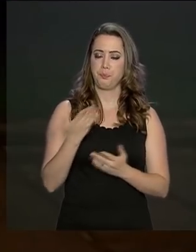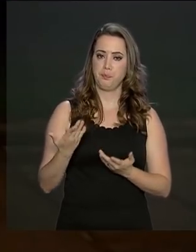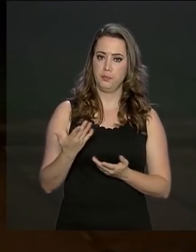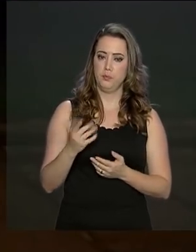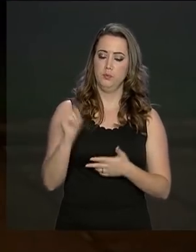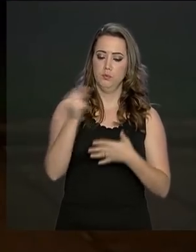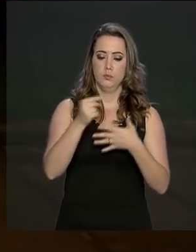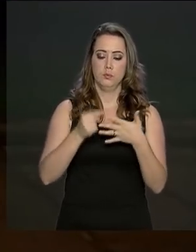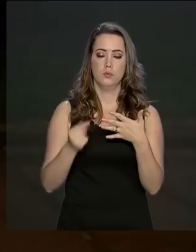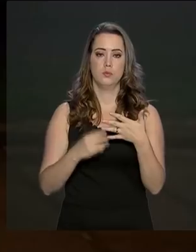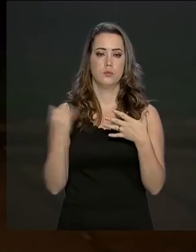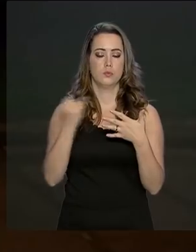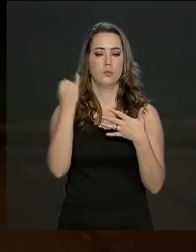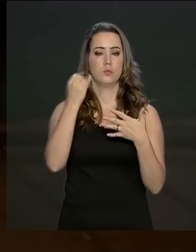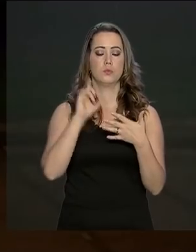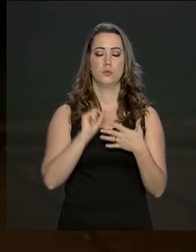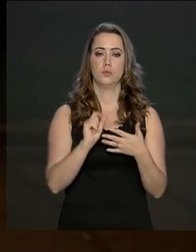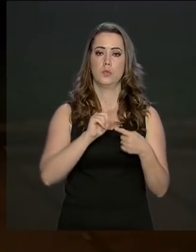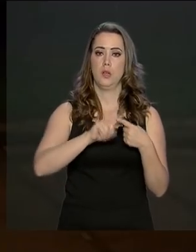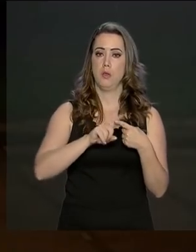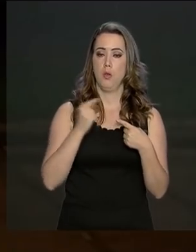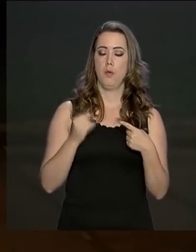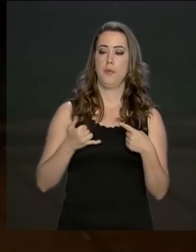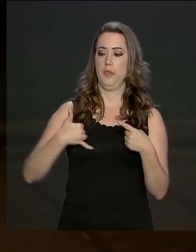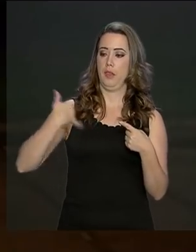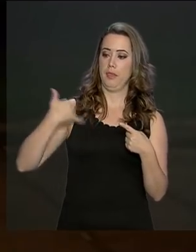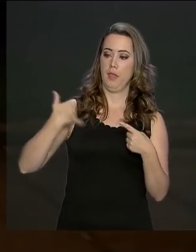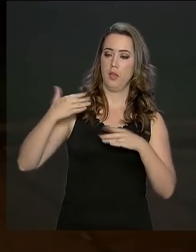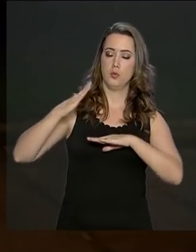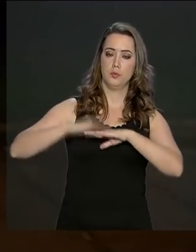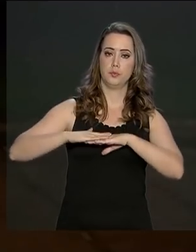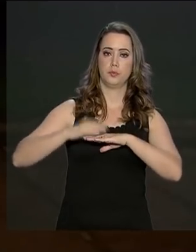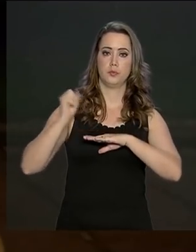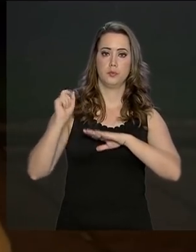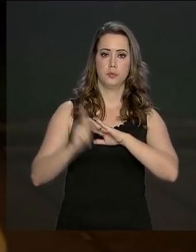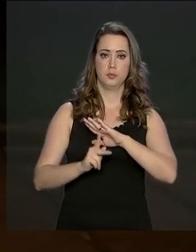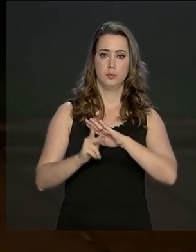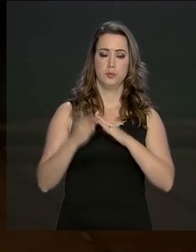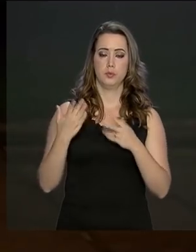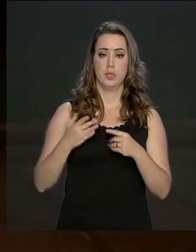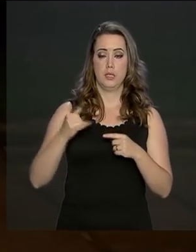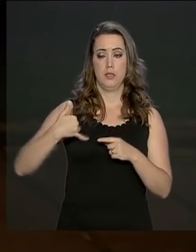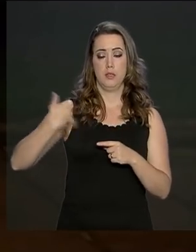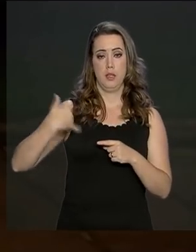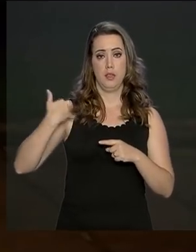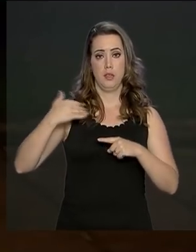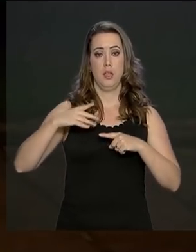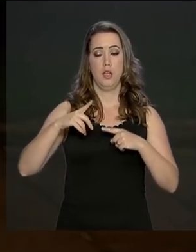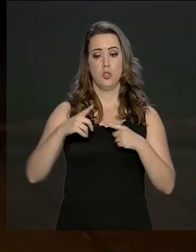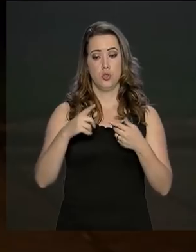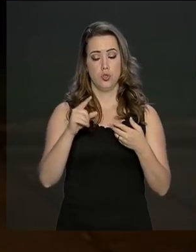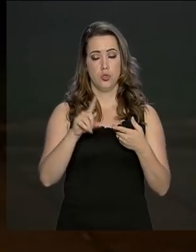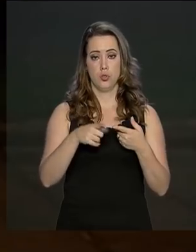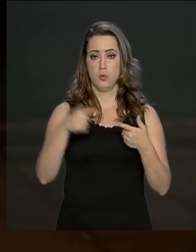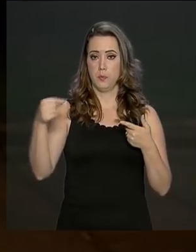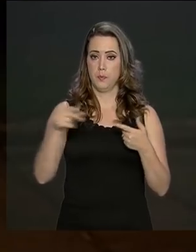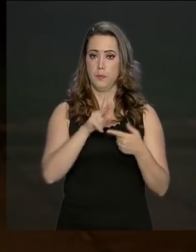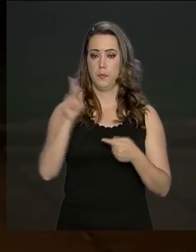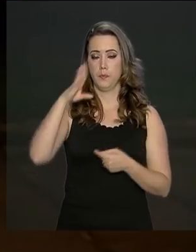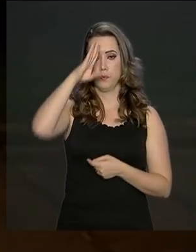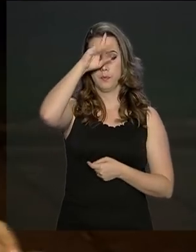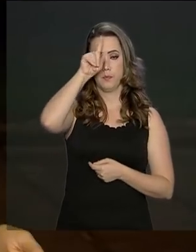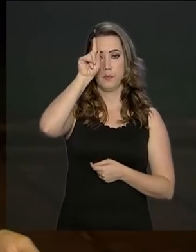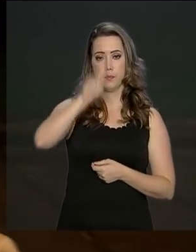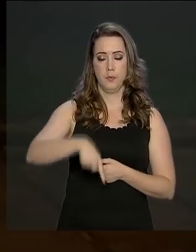sensíveis, como a idade mínima para aposentadoria. A idade mínima para aposentadoria definida pelo presidente